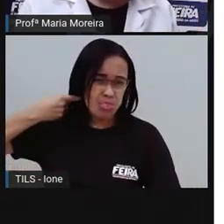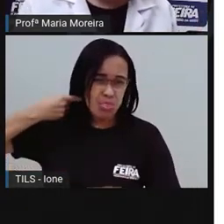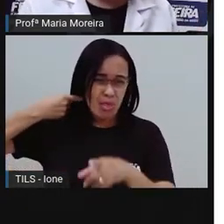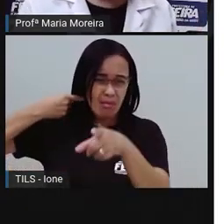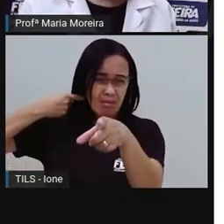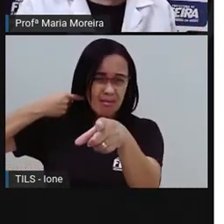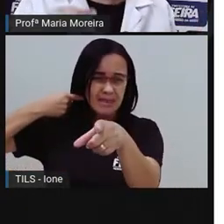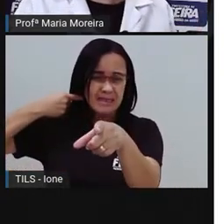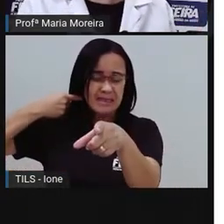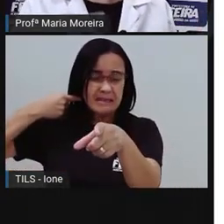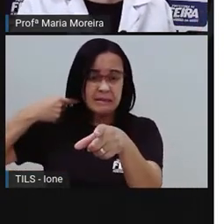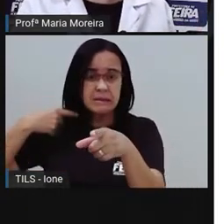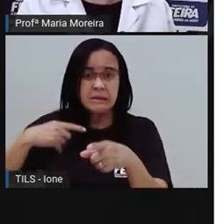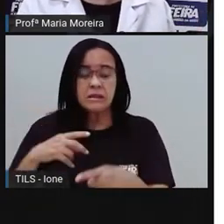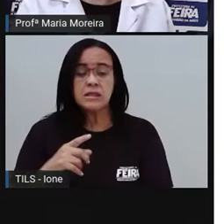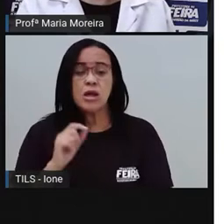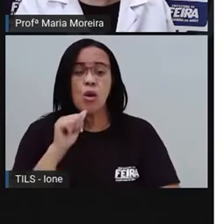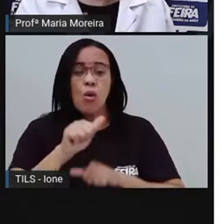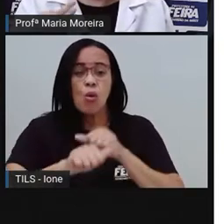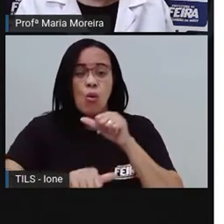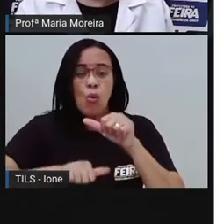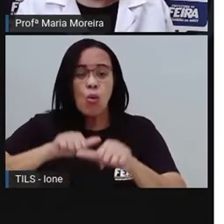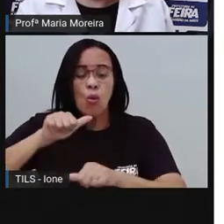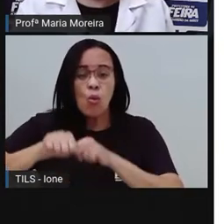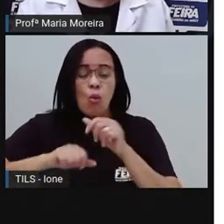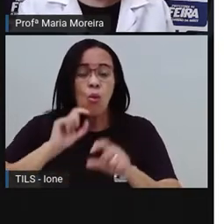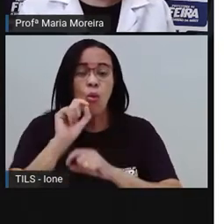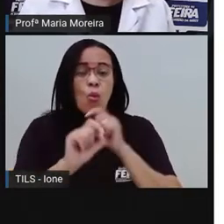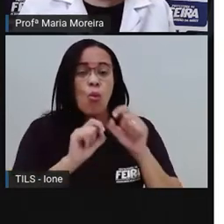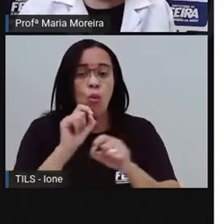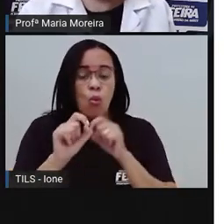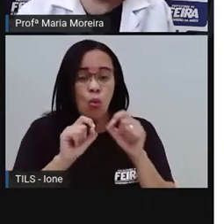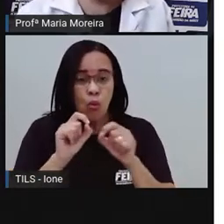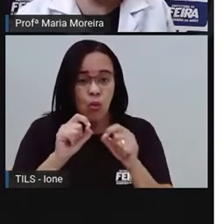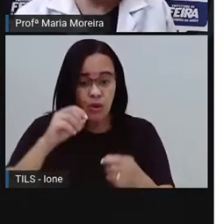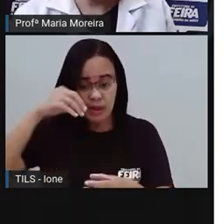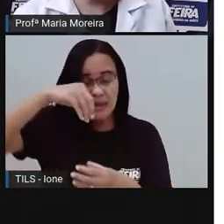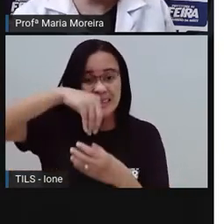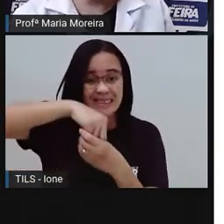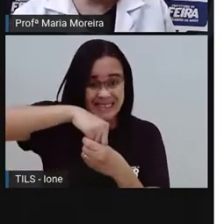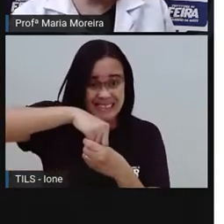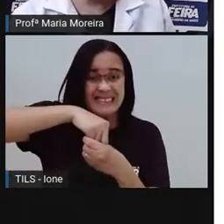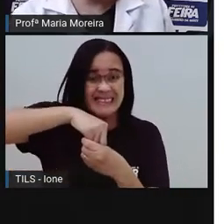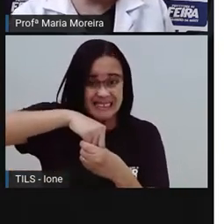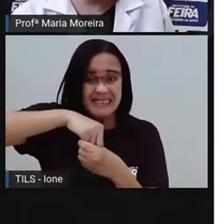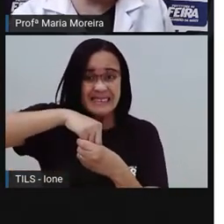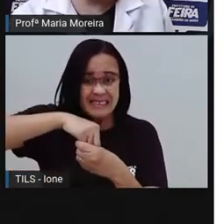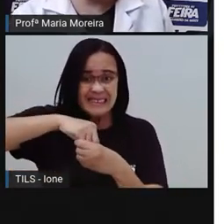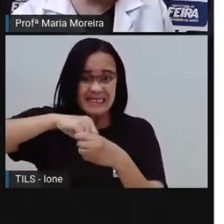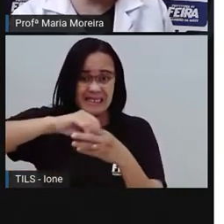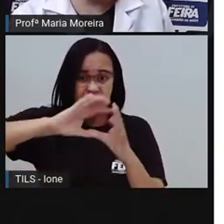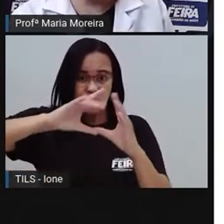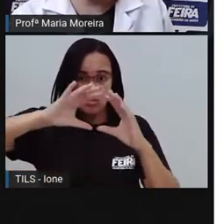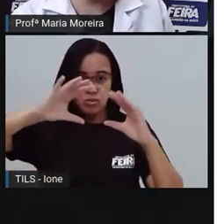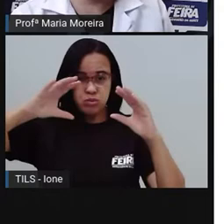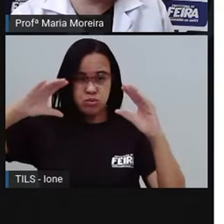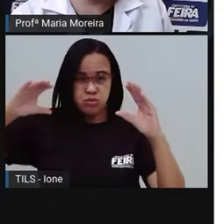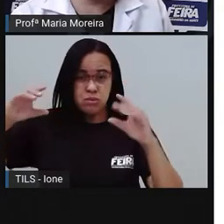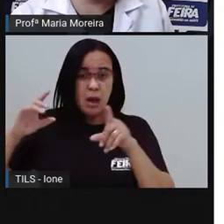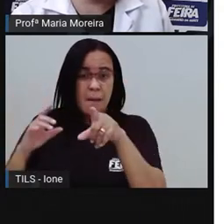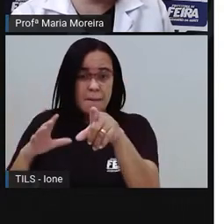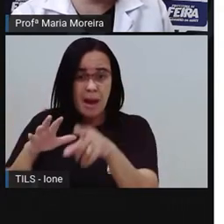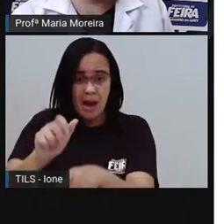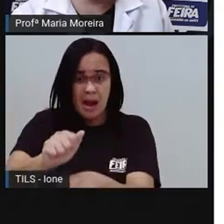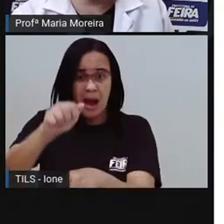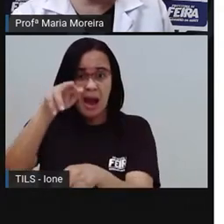Nesse momento, gente, ocorre um processo que libera gases e partículas na atmosfera. Que é, tá vendo isso aqui? Que é o escape-bago. Isso aqui tá